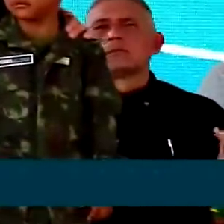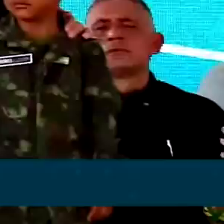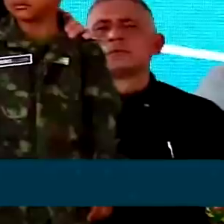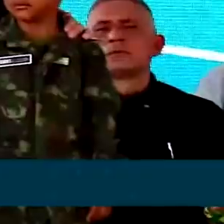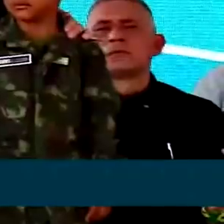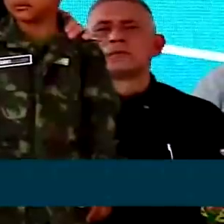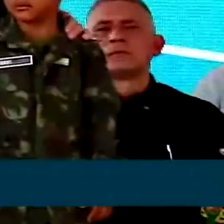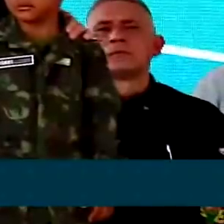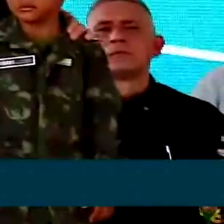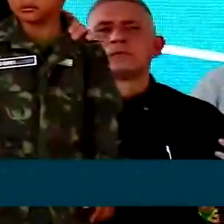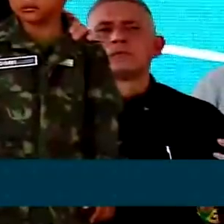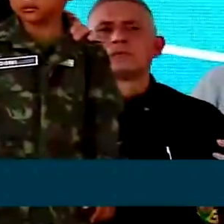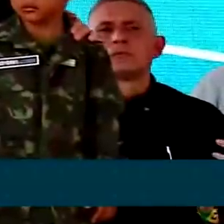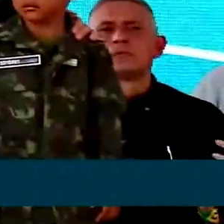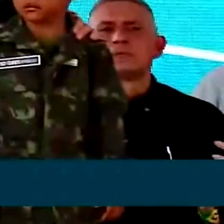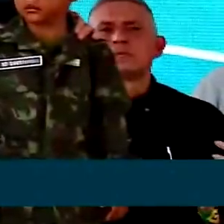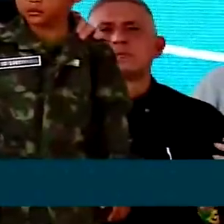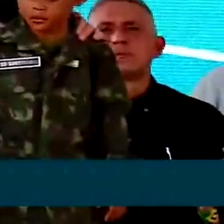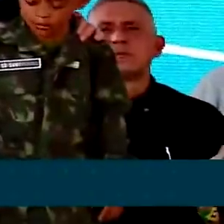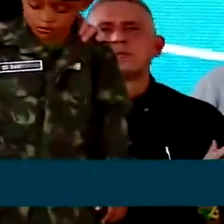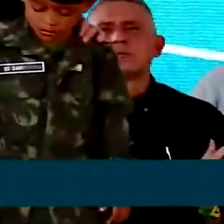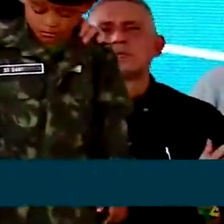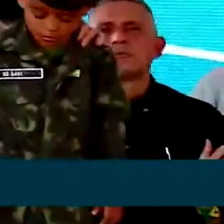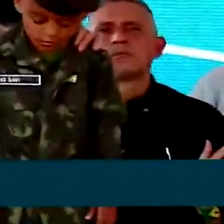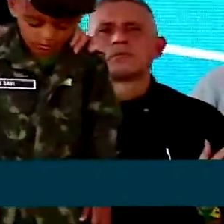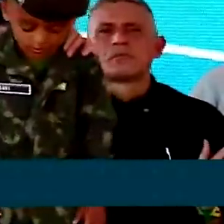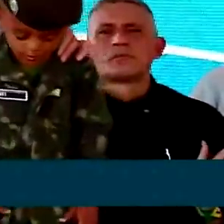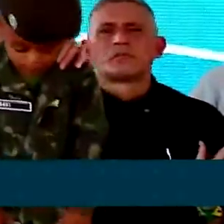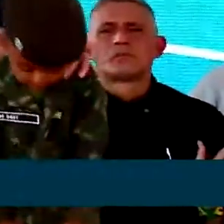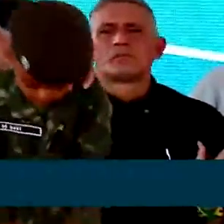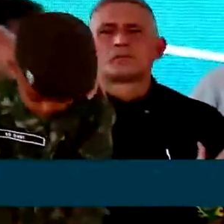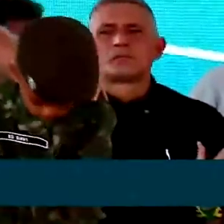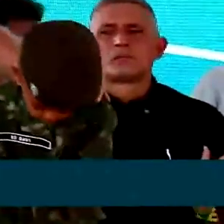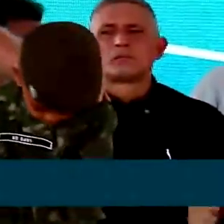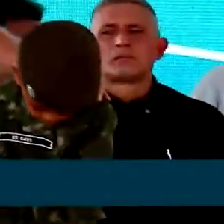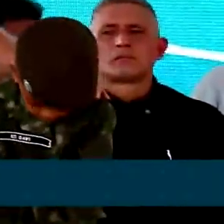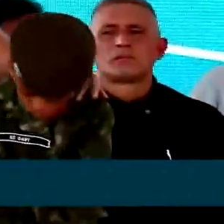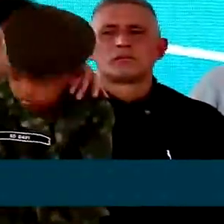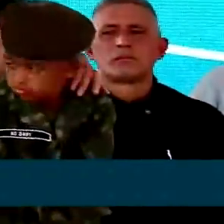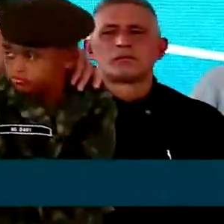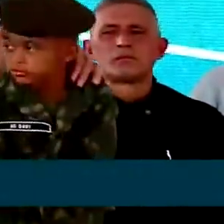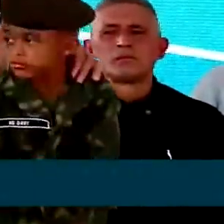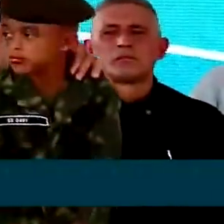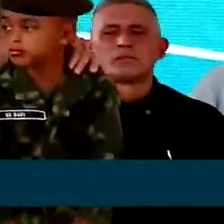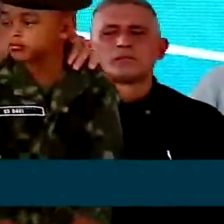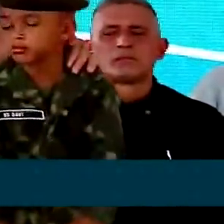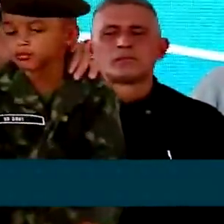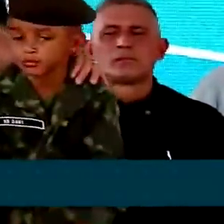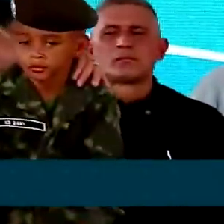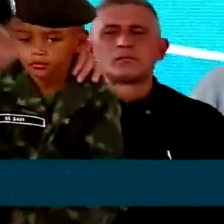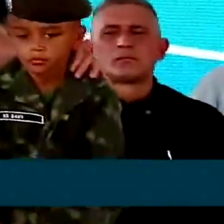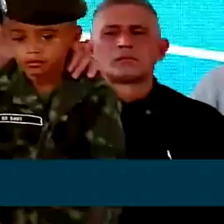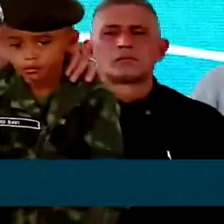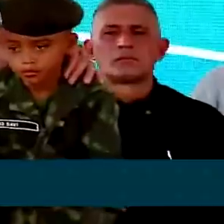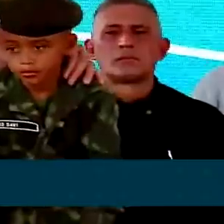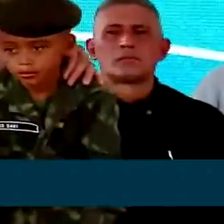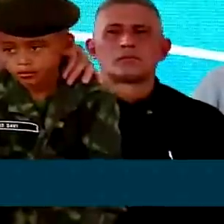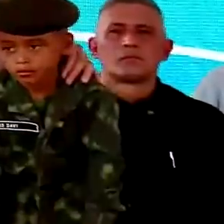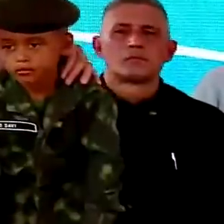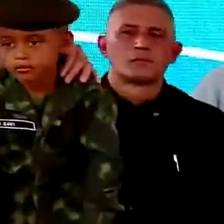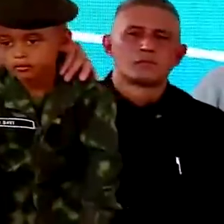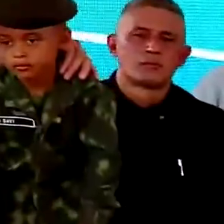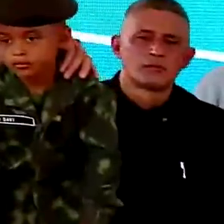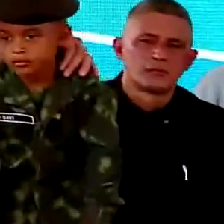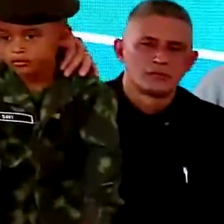Mas seria extremamente injusto deixar aproximadamente 17 milhões de